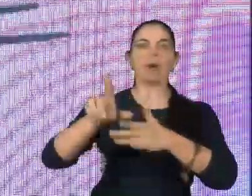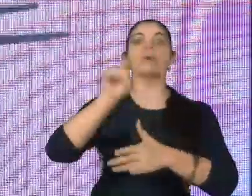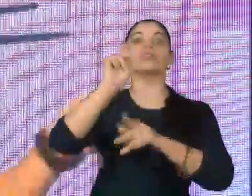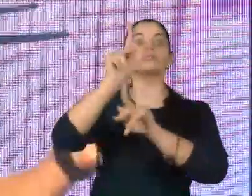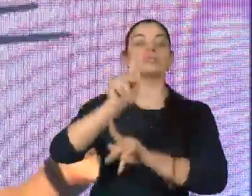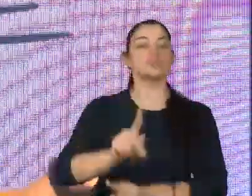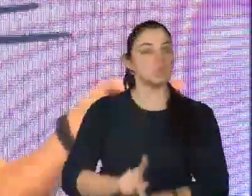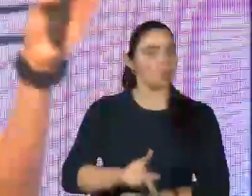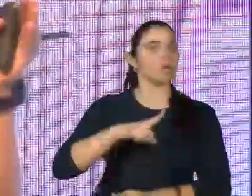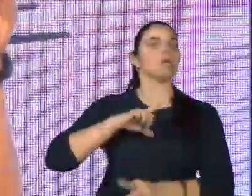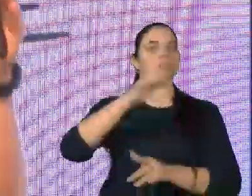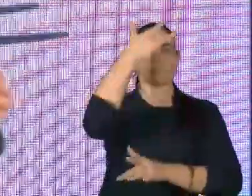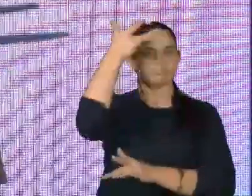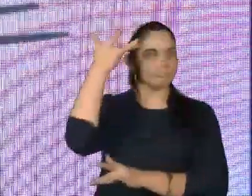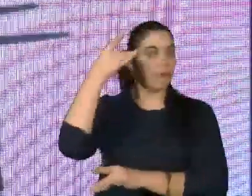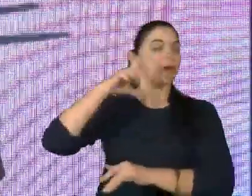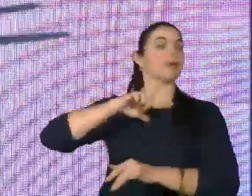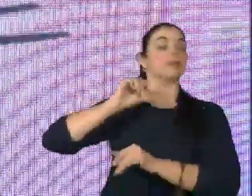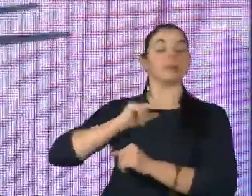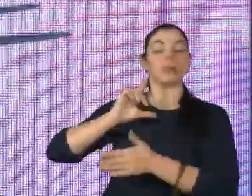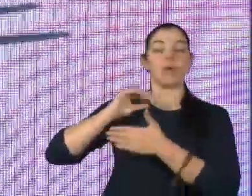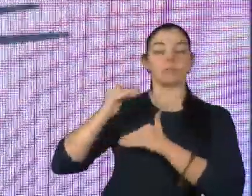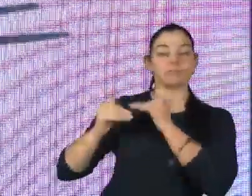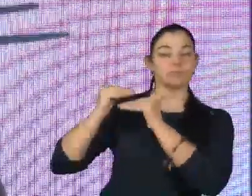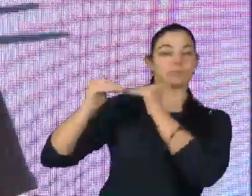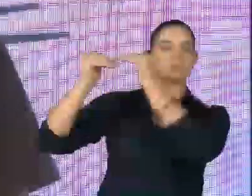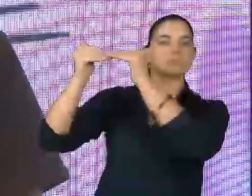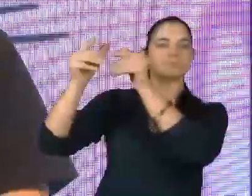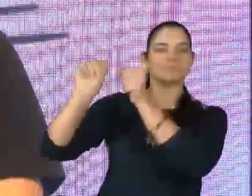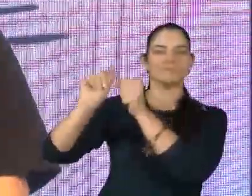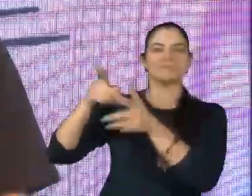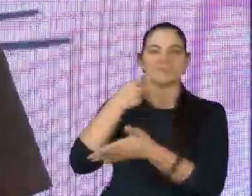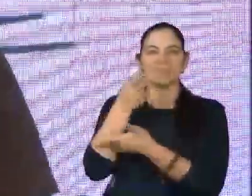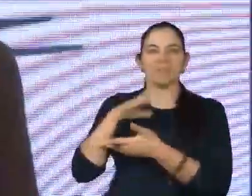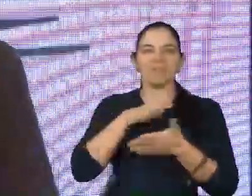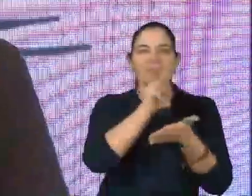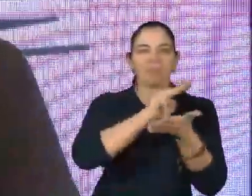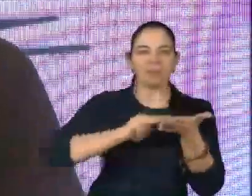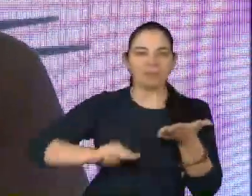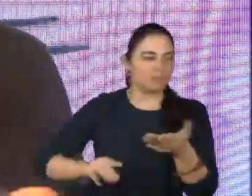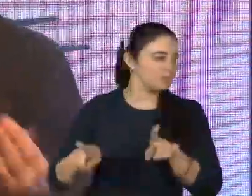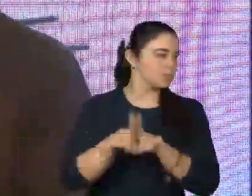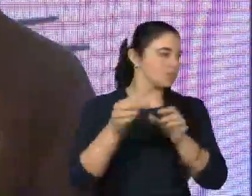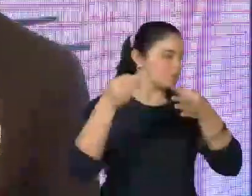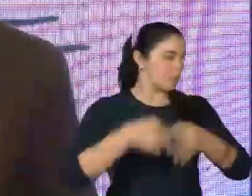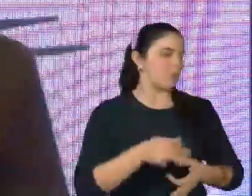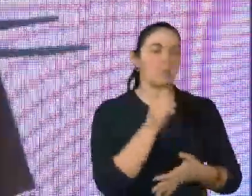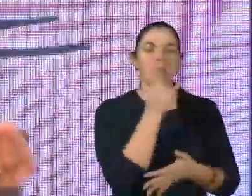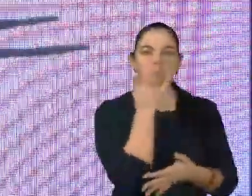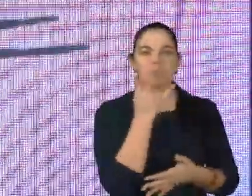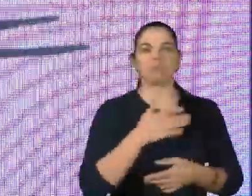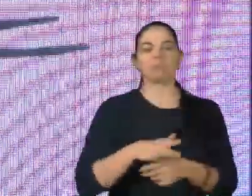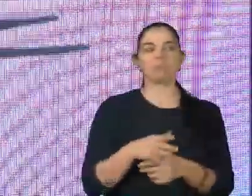pessoas ao longo da vida dentro das empresas também seja feita através de metodologias consagradas, como, por exemplo,